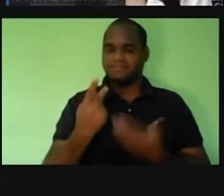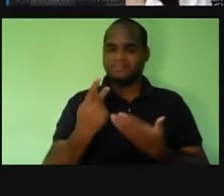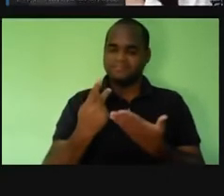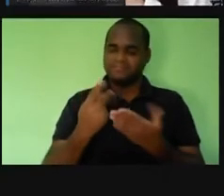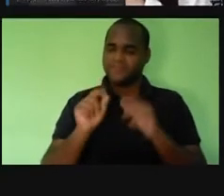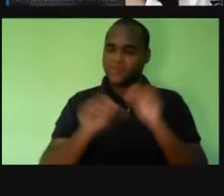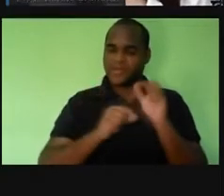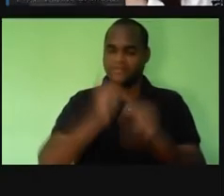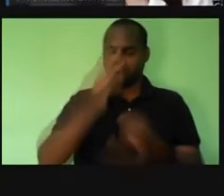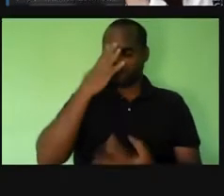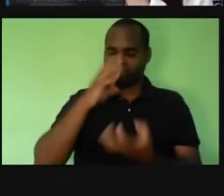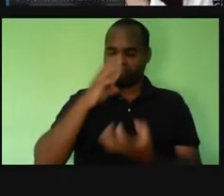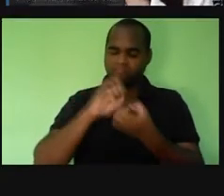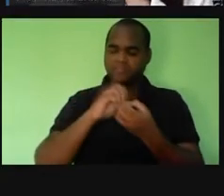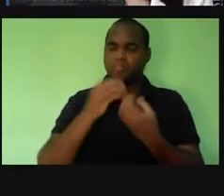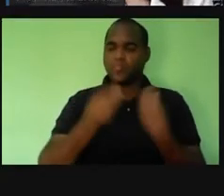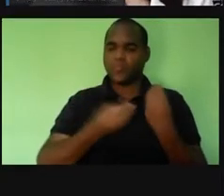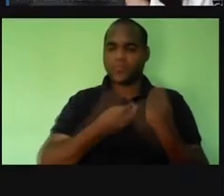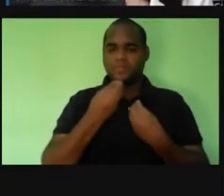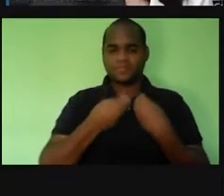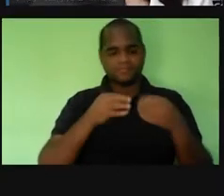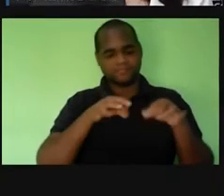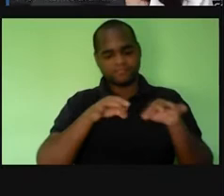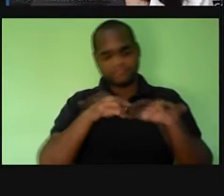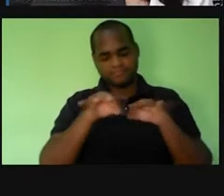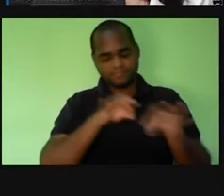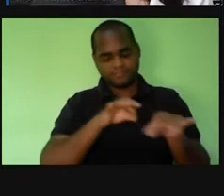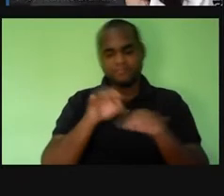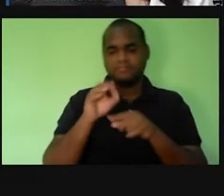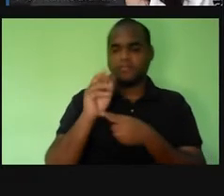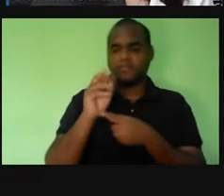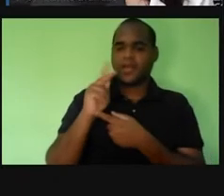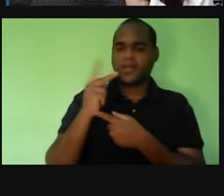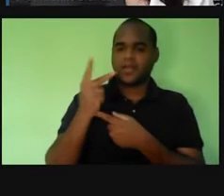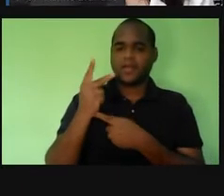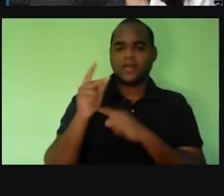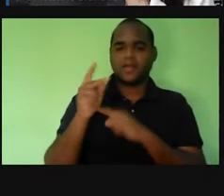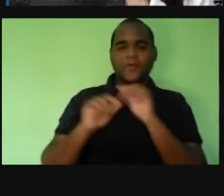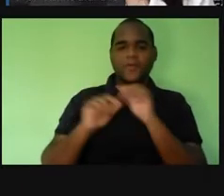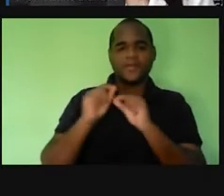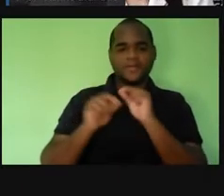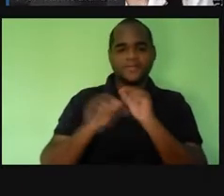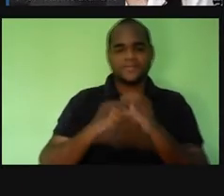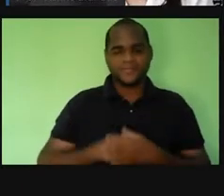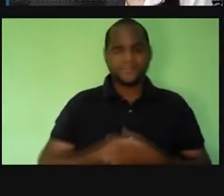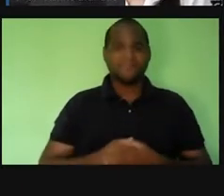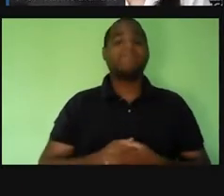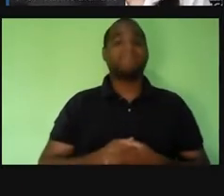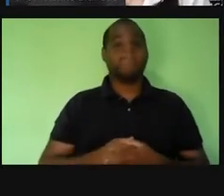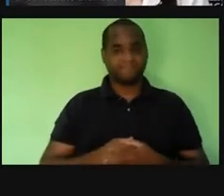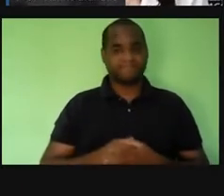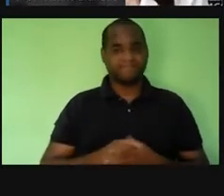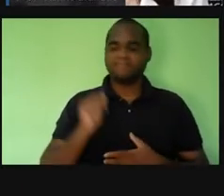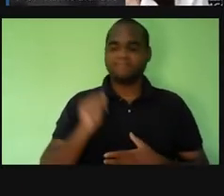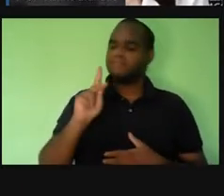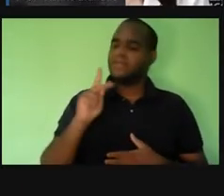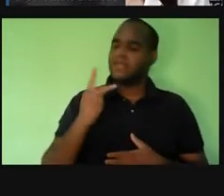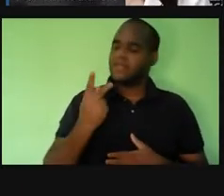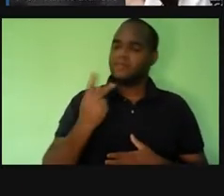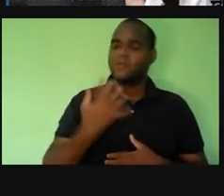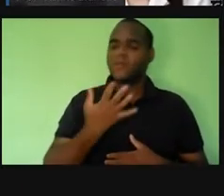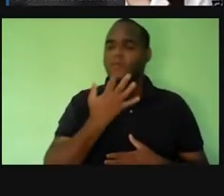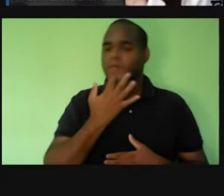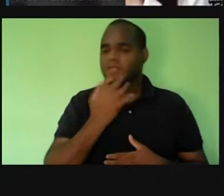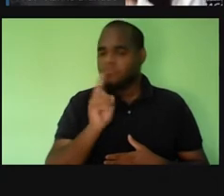e vai entender um pouquinho a escala de pH, tá? O pH, para quem não conhece, para